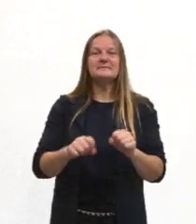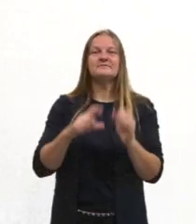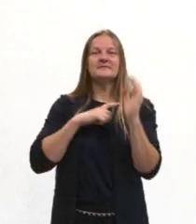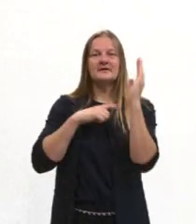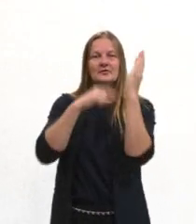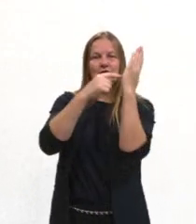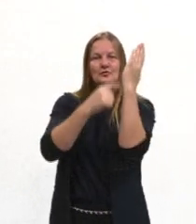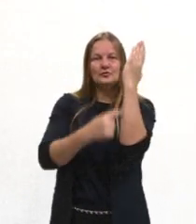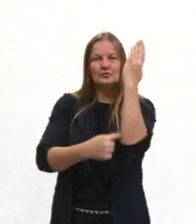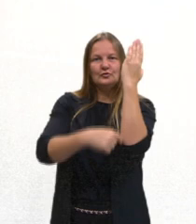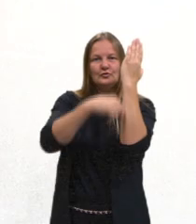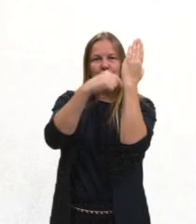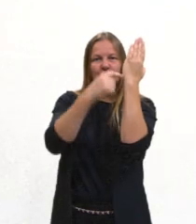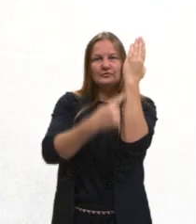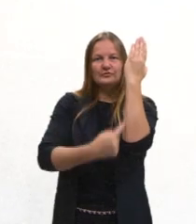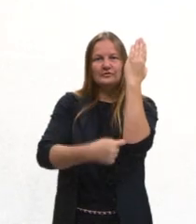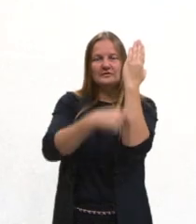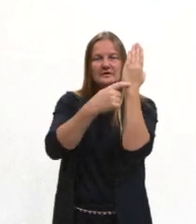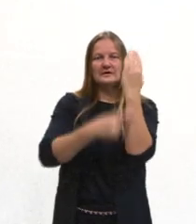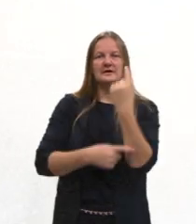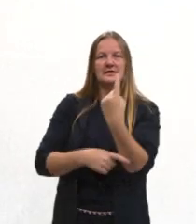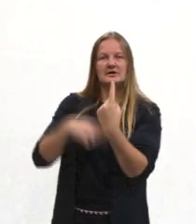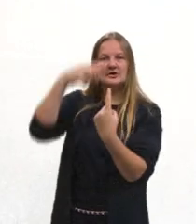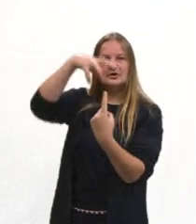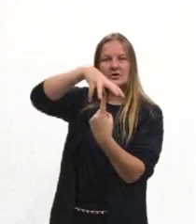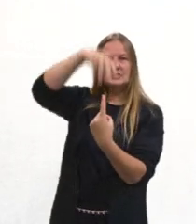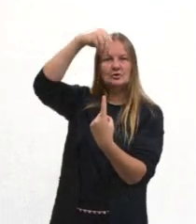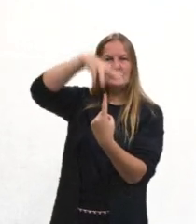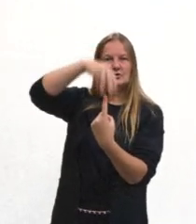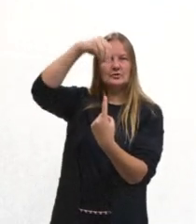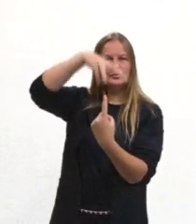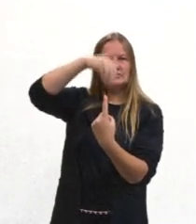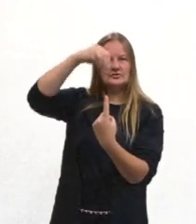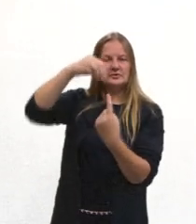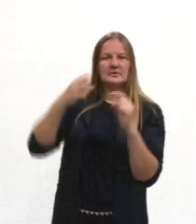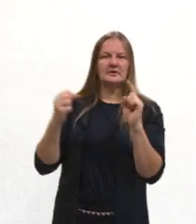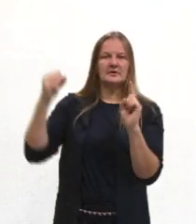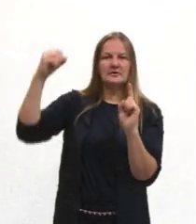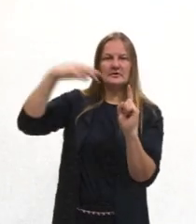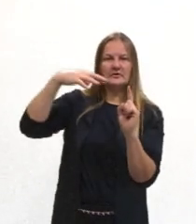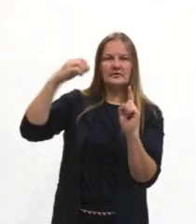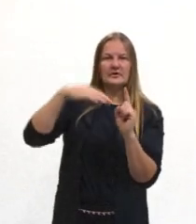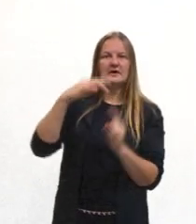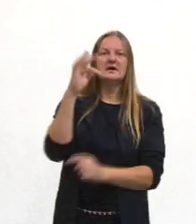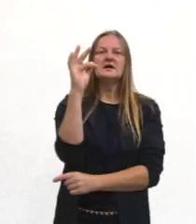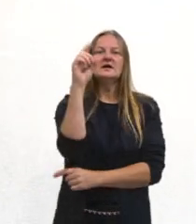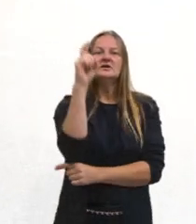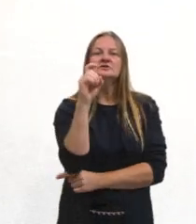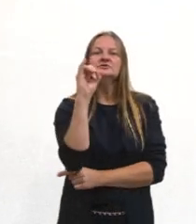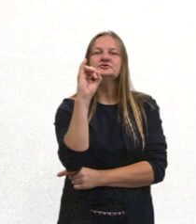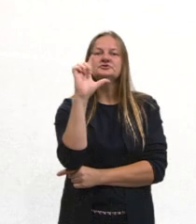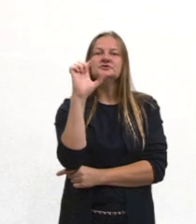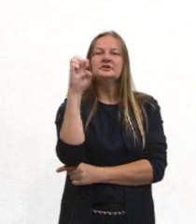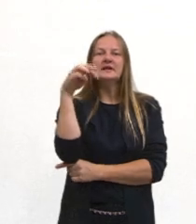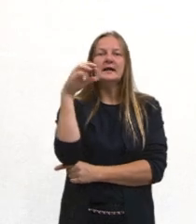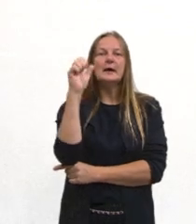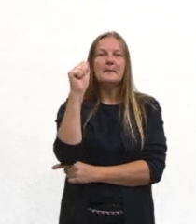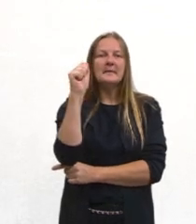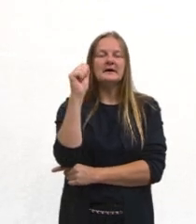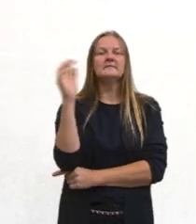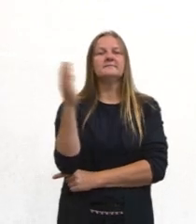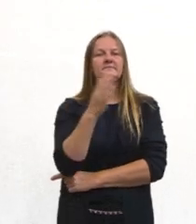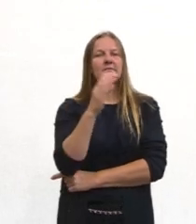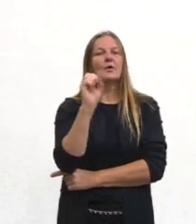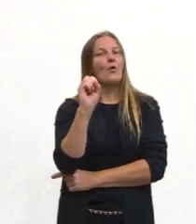que é composto pelo chilema e floema, que está relacionado ali ao transporte dos substâncias na